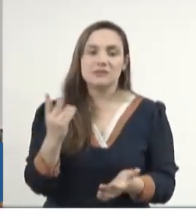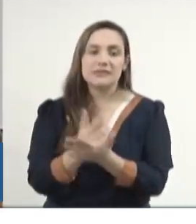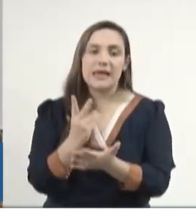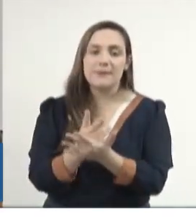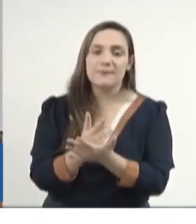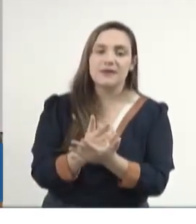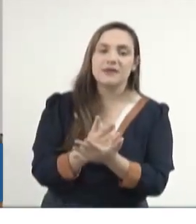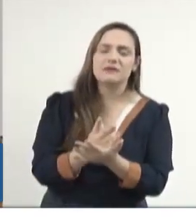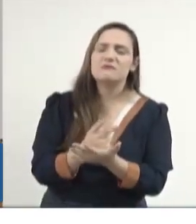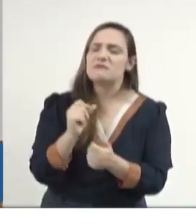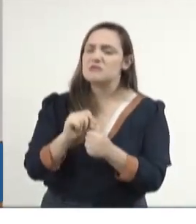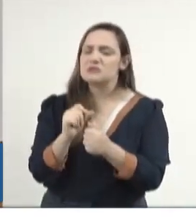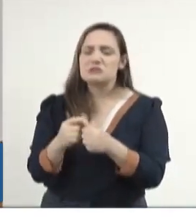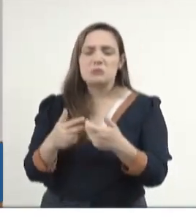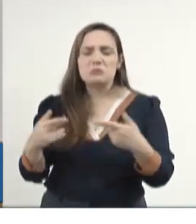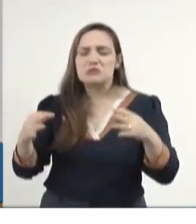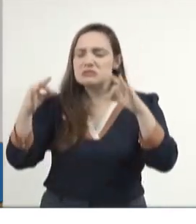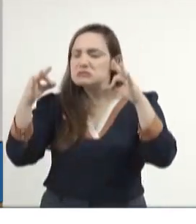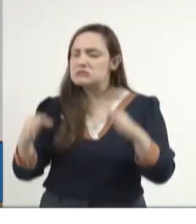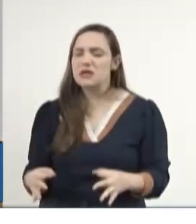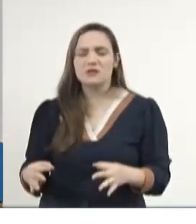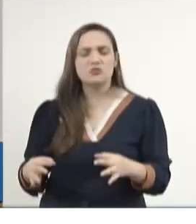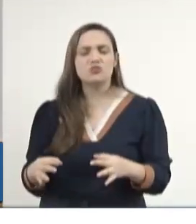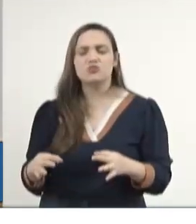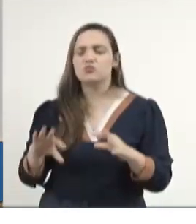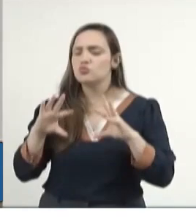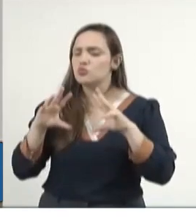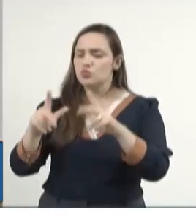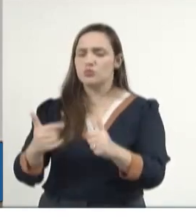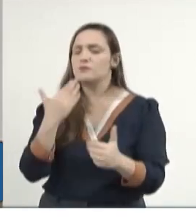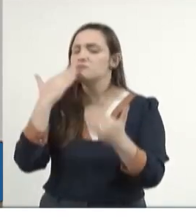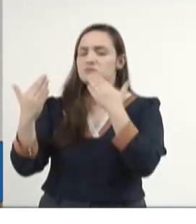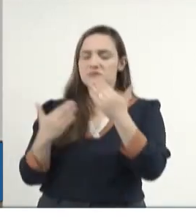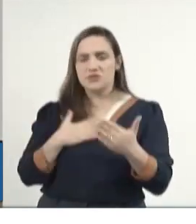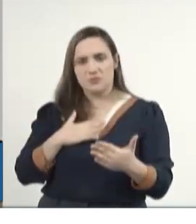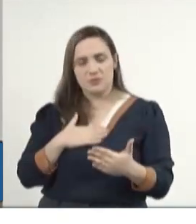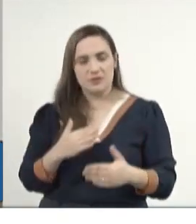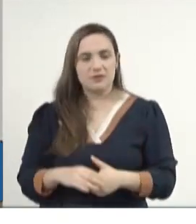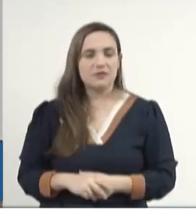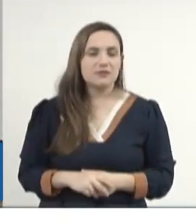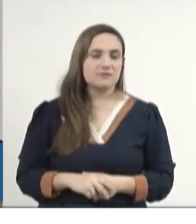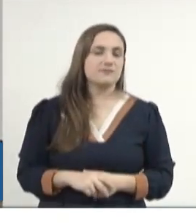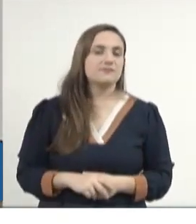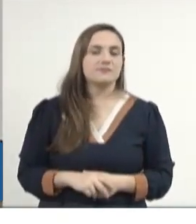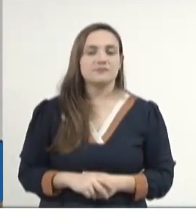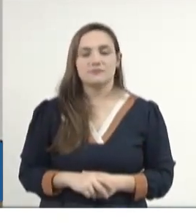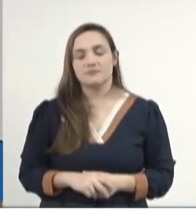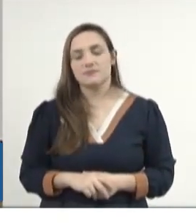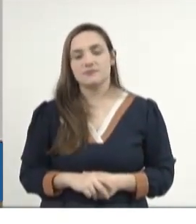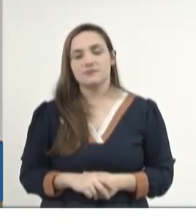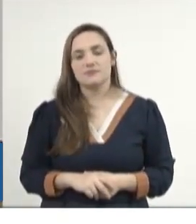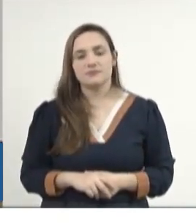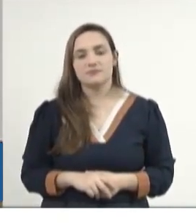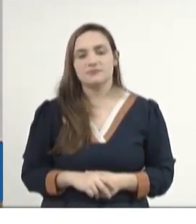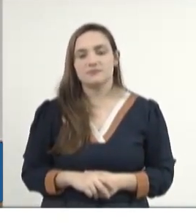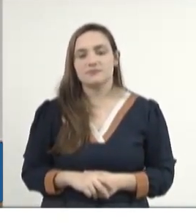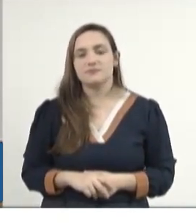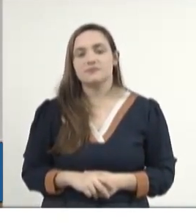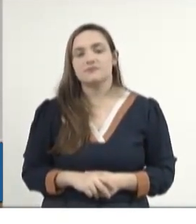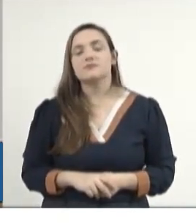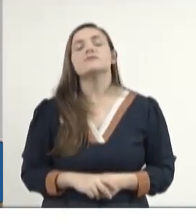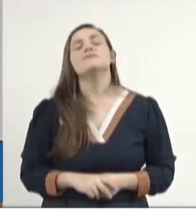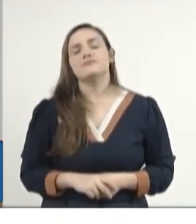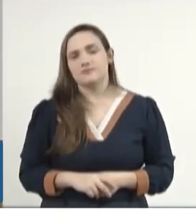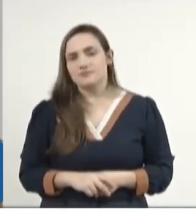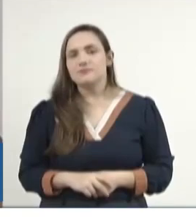fiz bem feito, a tudo que me pediam, né? Então, eu já tive momentos